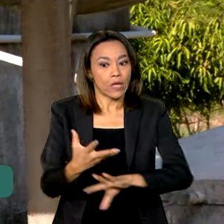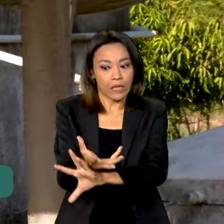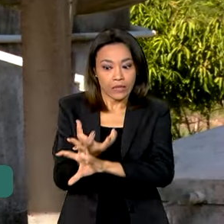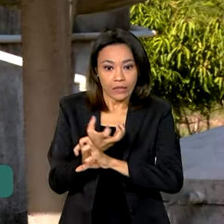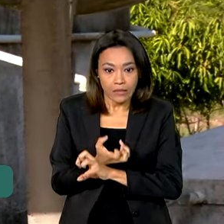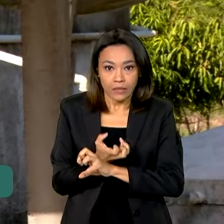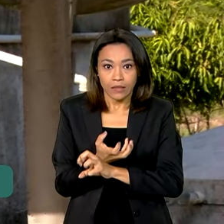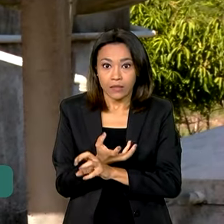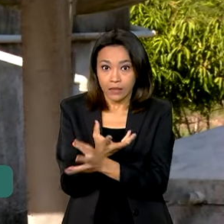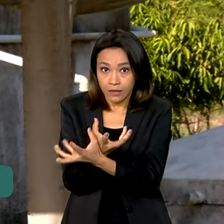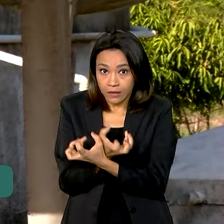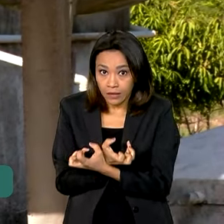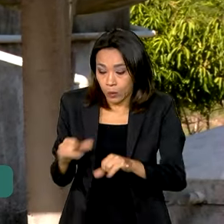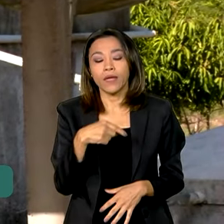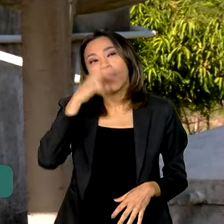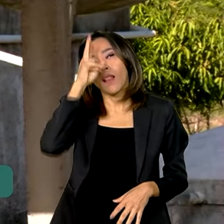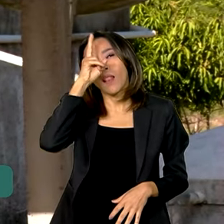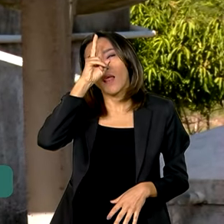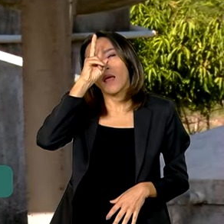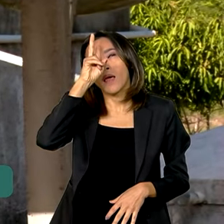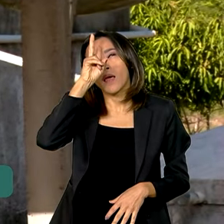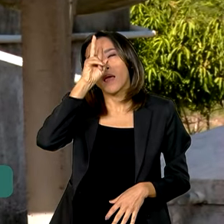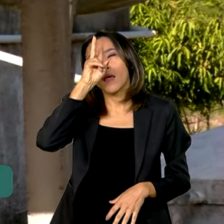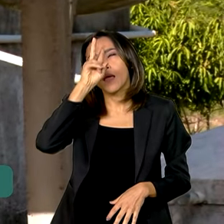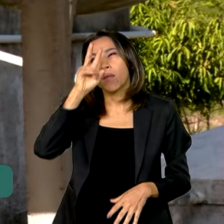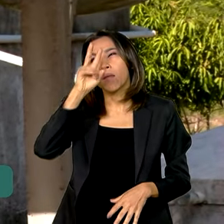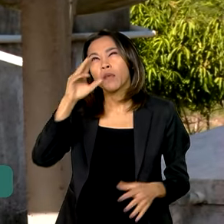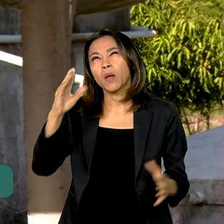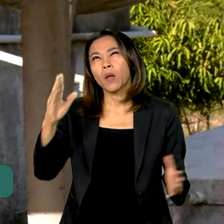A gente, ainda hoje, é com o sofrimento.